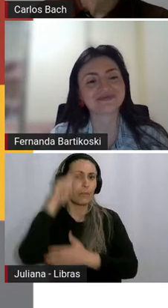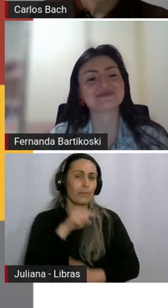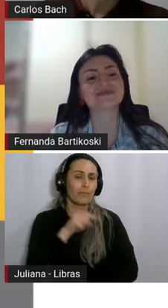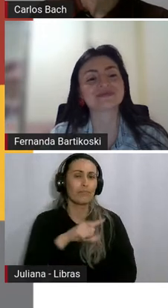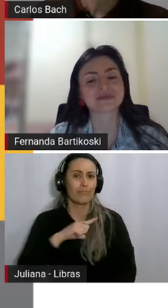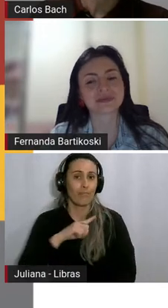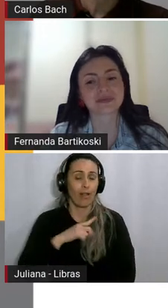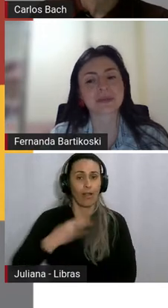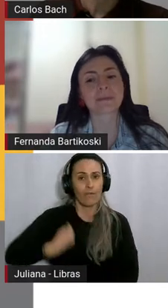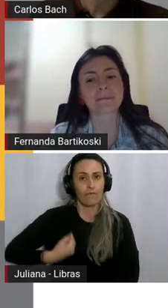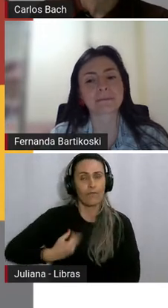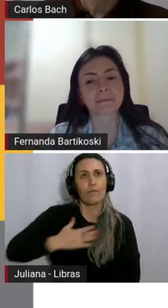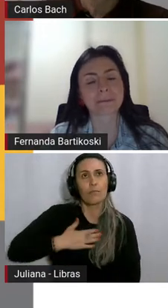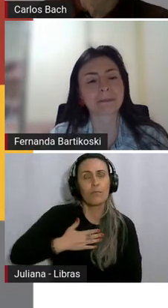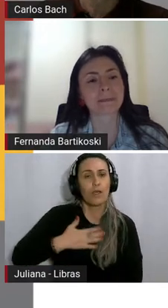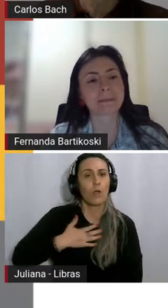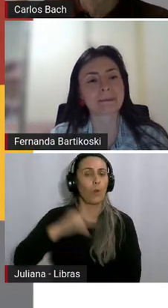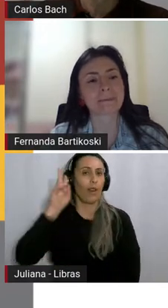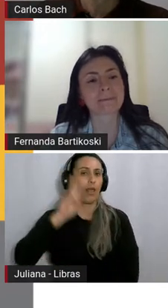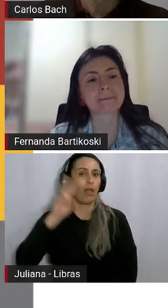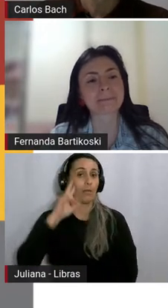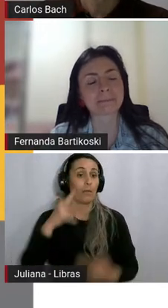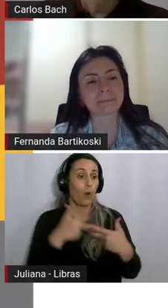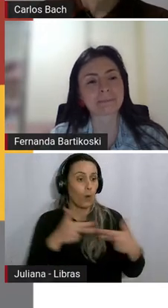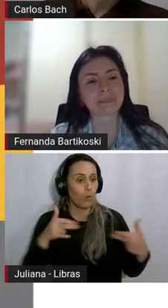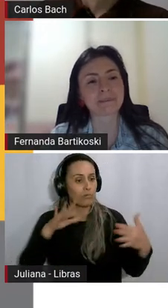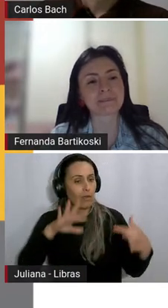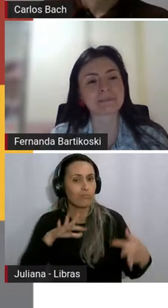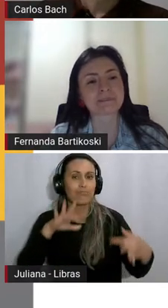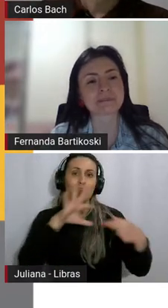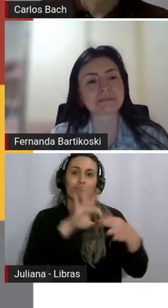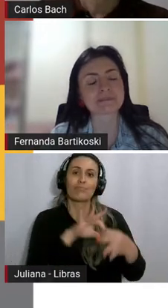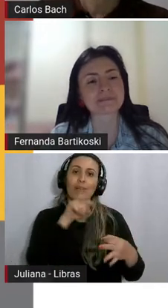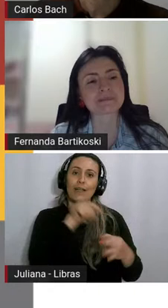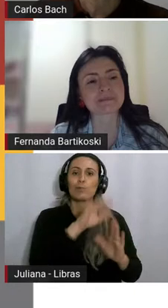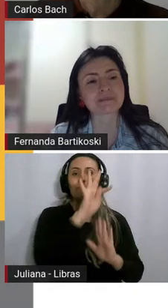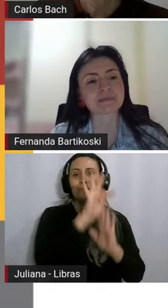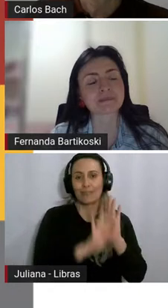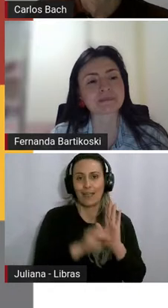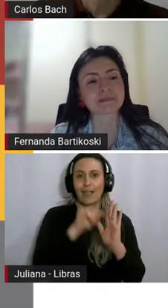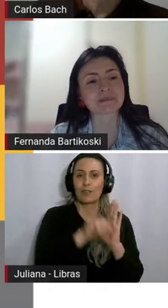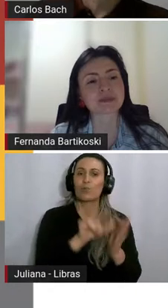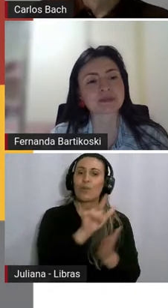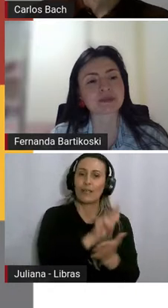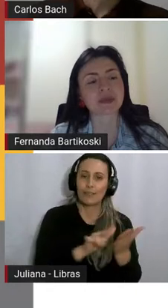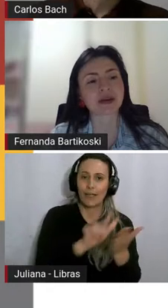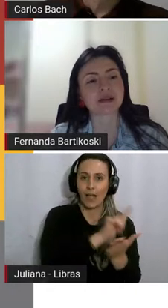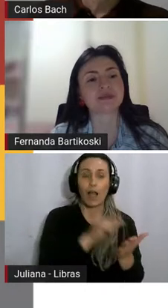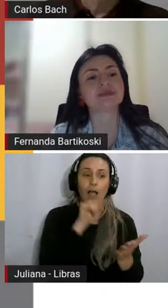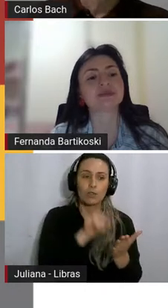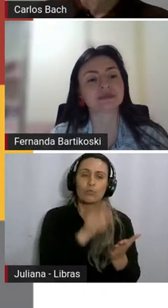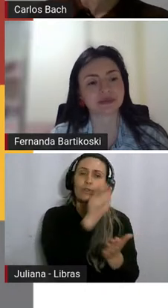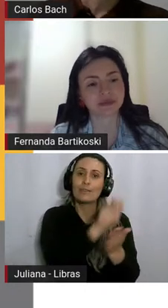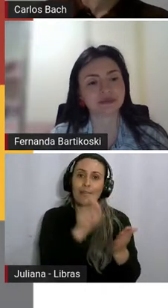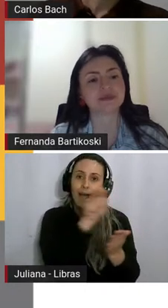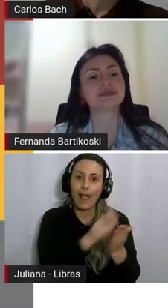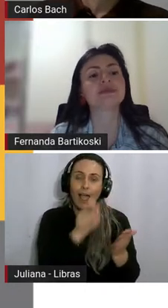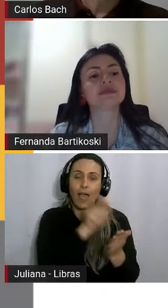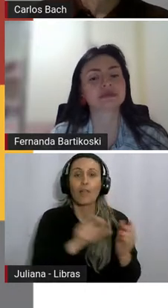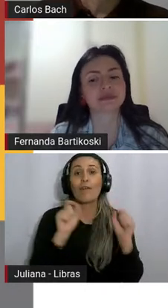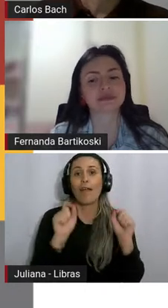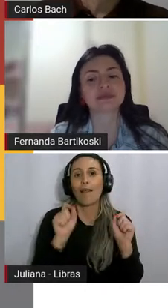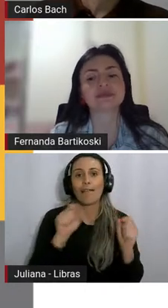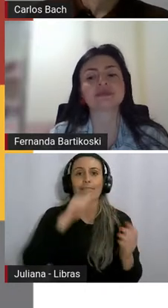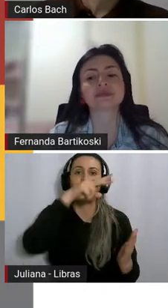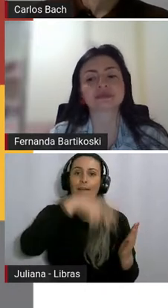O quanto o texto literário trabalha com as memórias. Memórias de quem escreve, memórias de quem lê. E essas